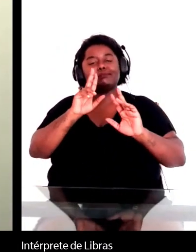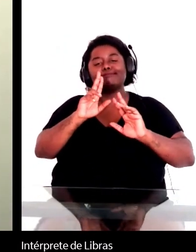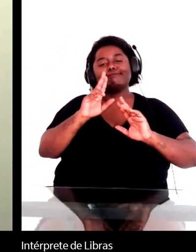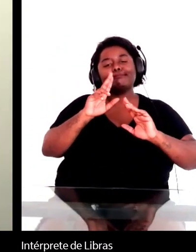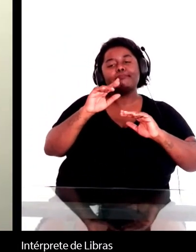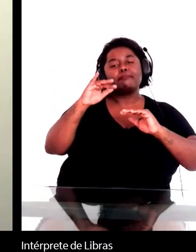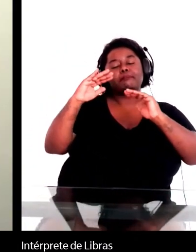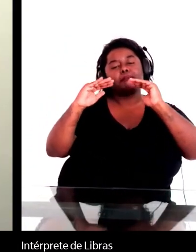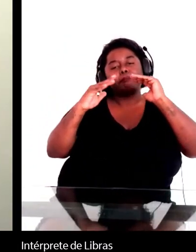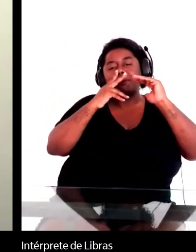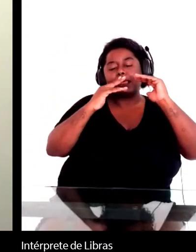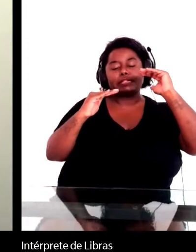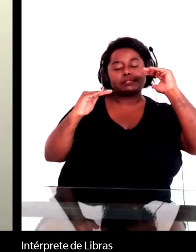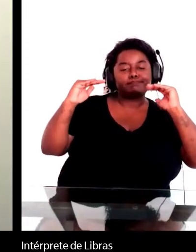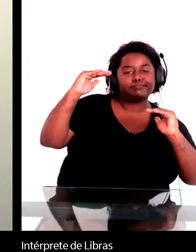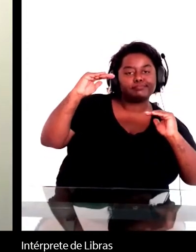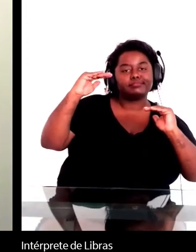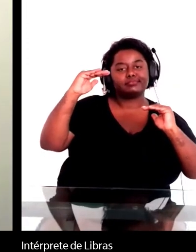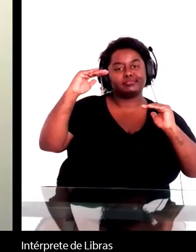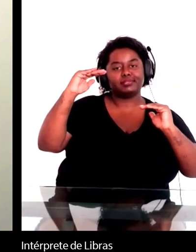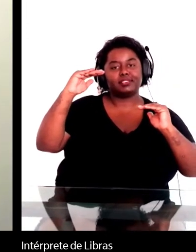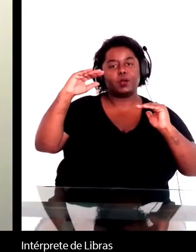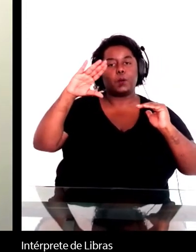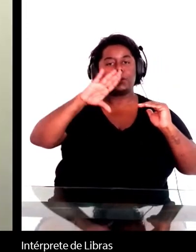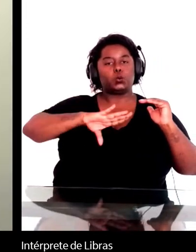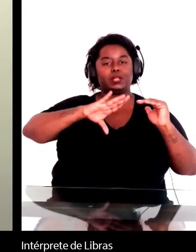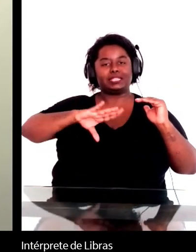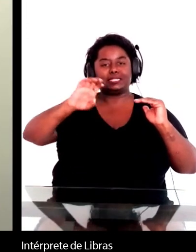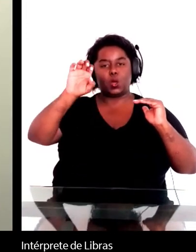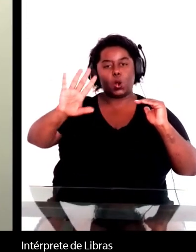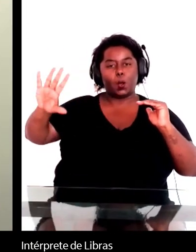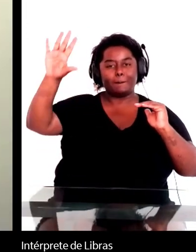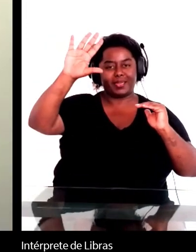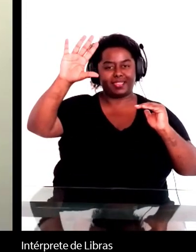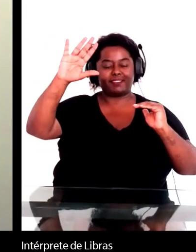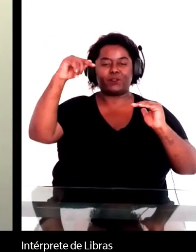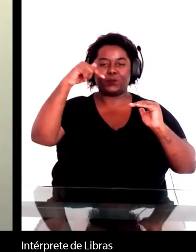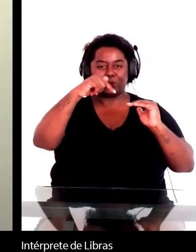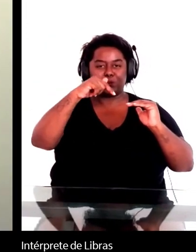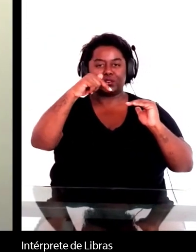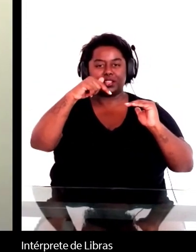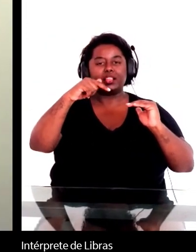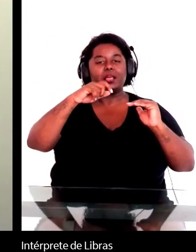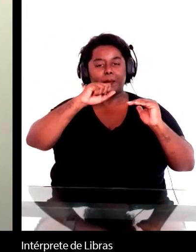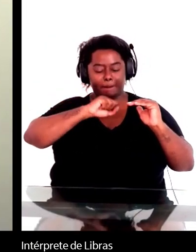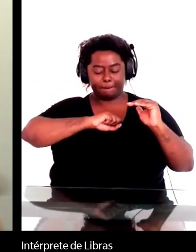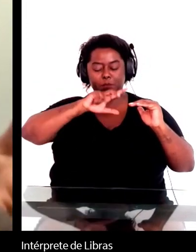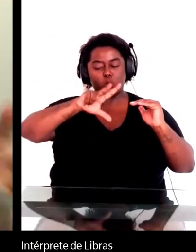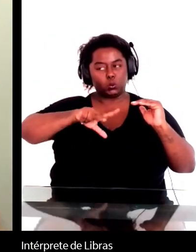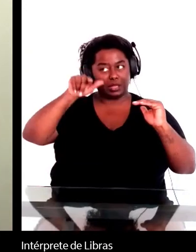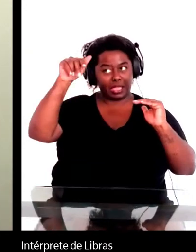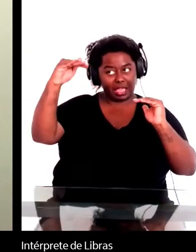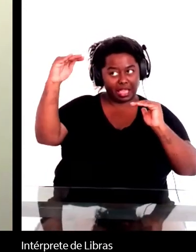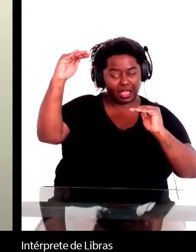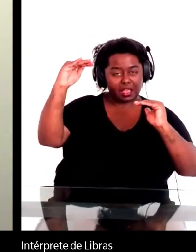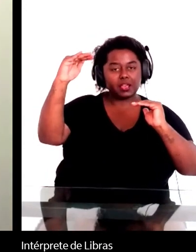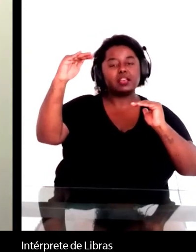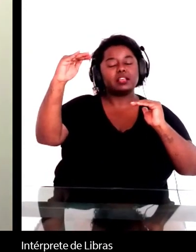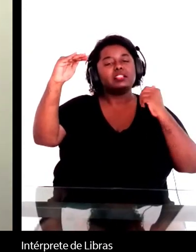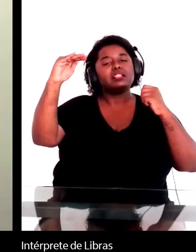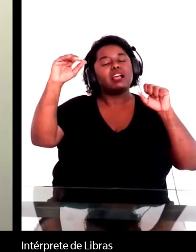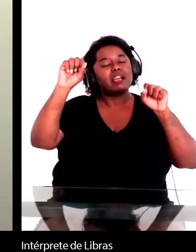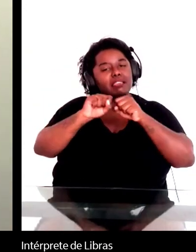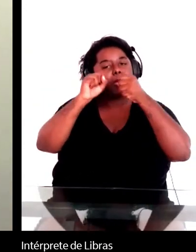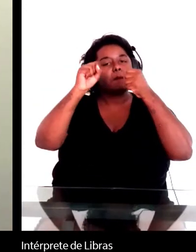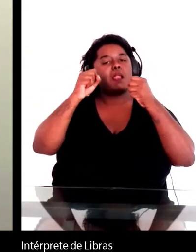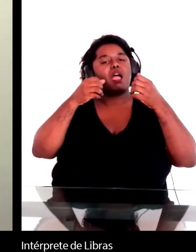conseguindo quebrar essa barreira nos departamentos de português nos Estados Unidos e aqui na Inglaterra